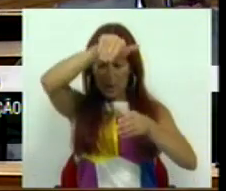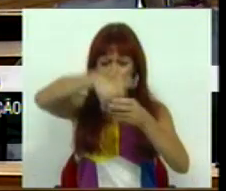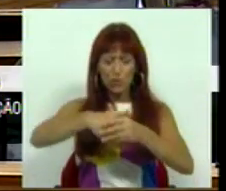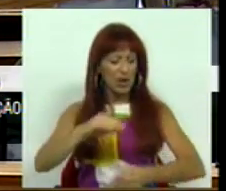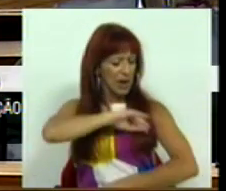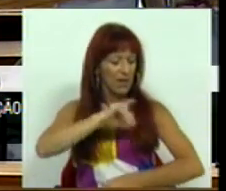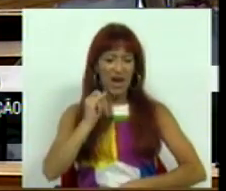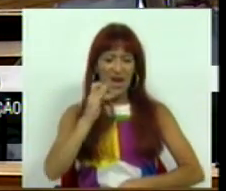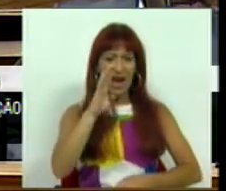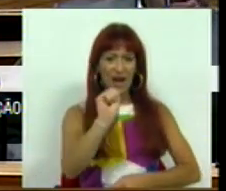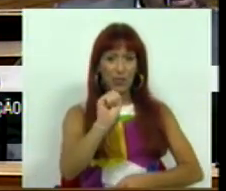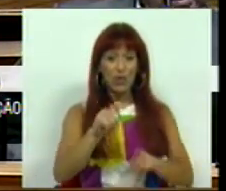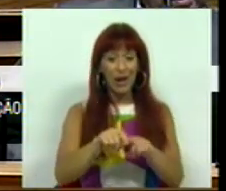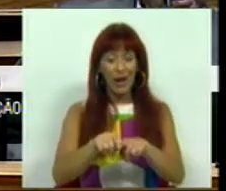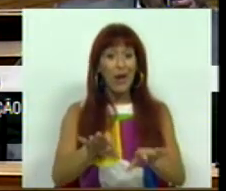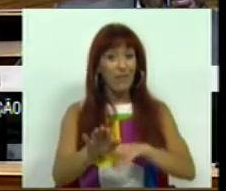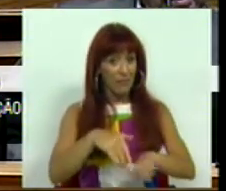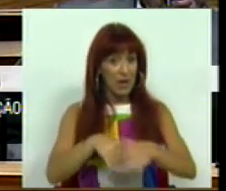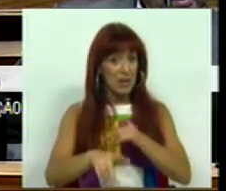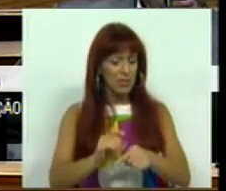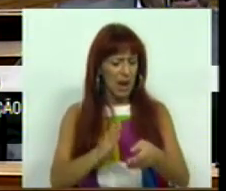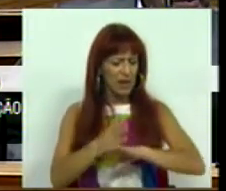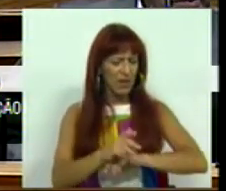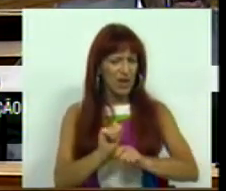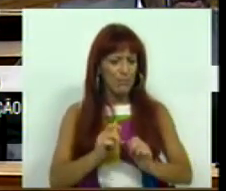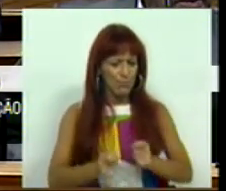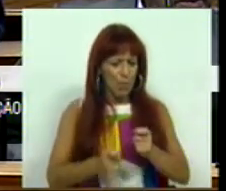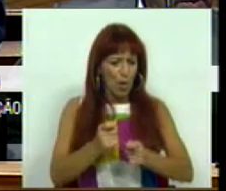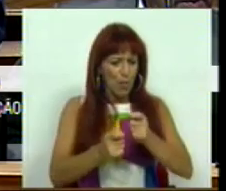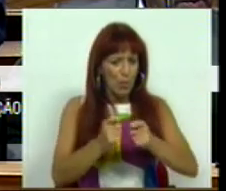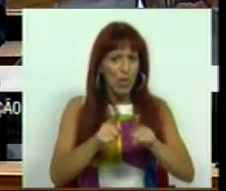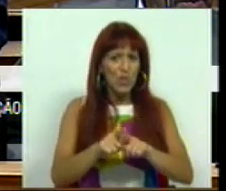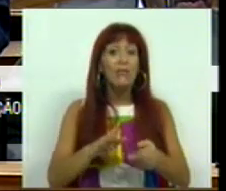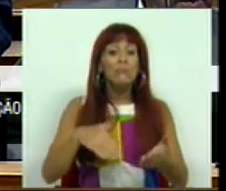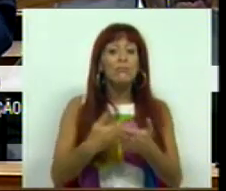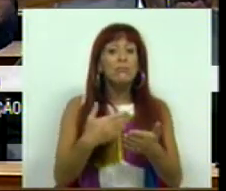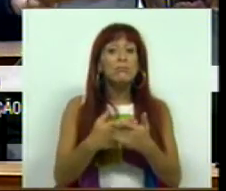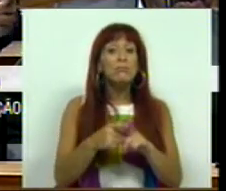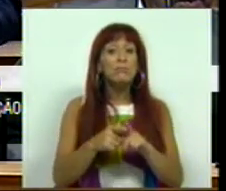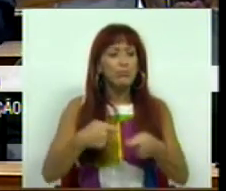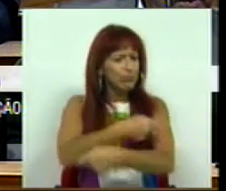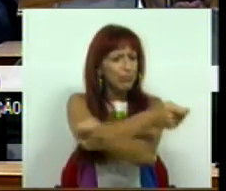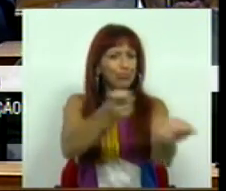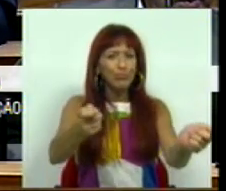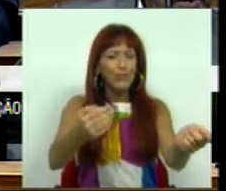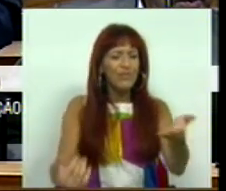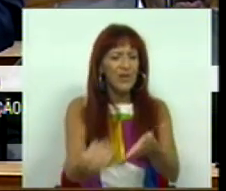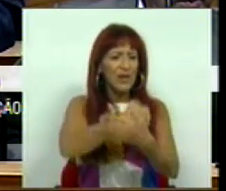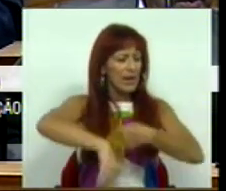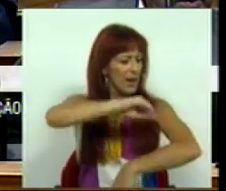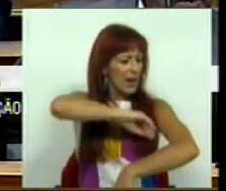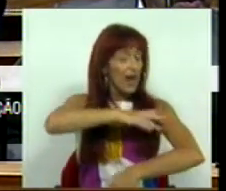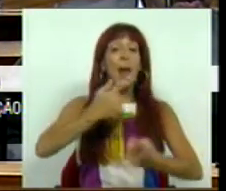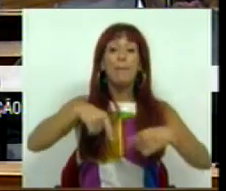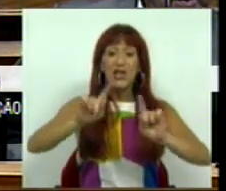rendimentos no IRS e assim fazemos, através da sua progressividade, uma efetiva distribuição do rendimento,